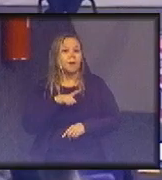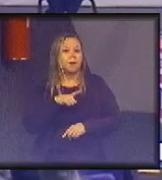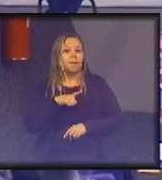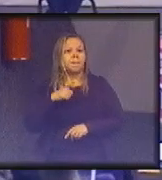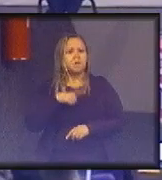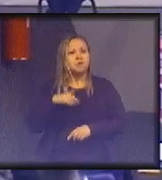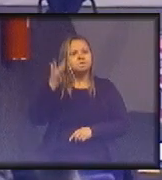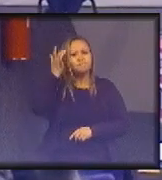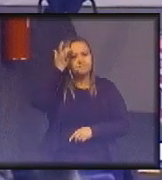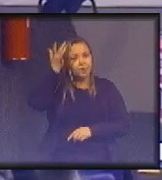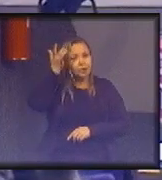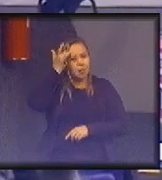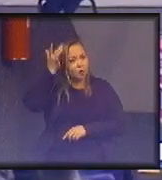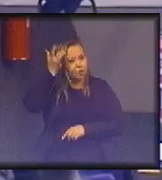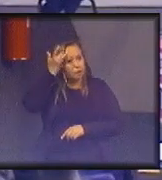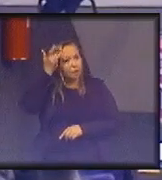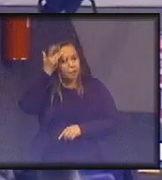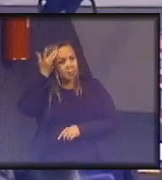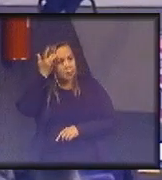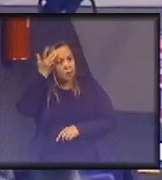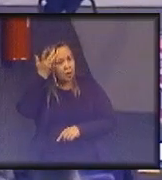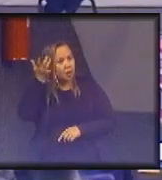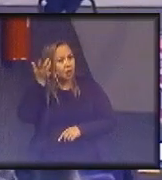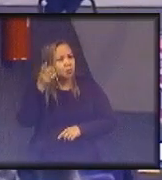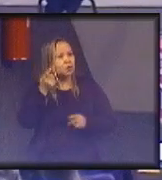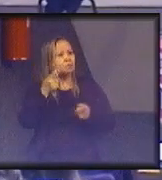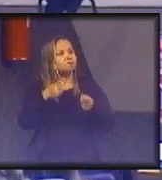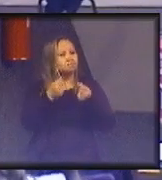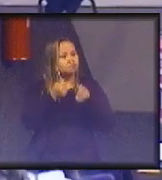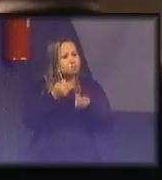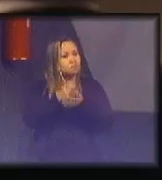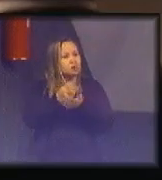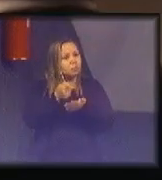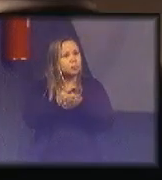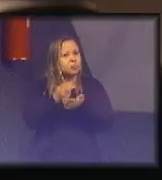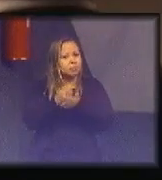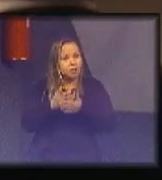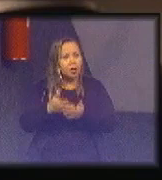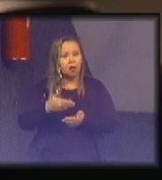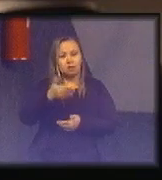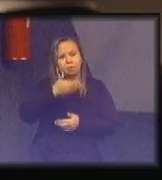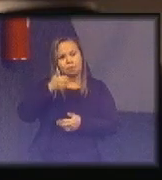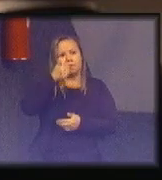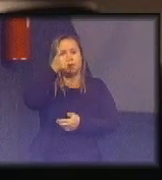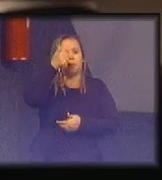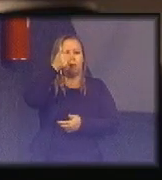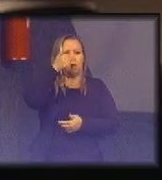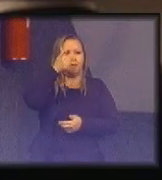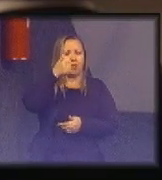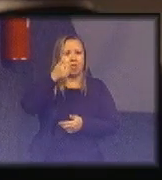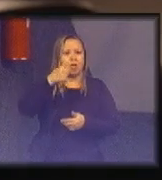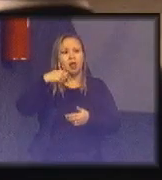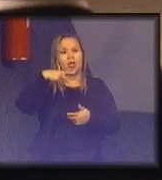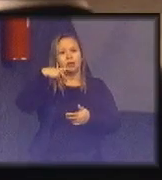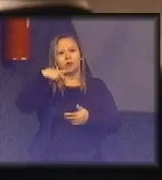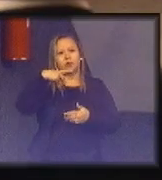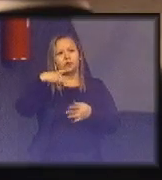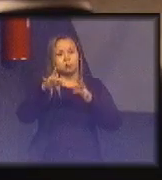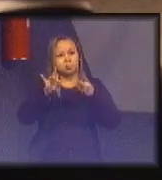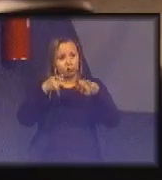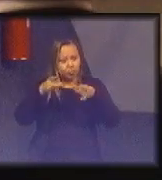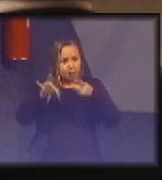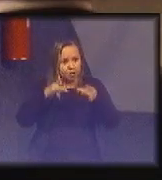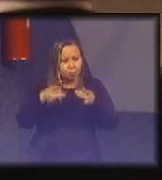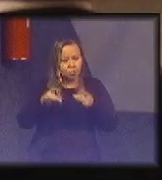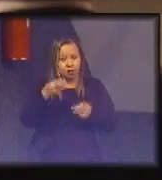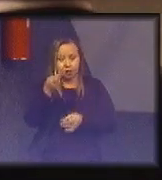ter facilidade tributária, melhor nível tributário para os plásticos que fossem recicláveis